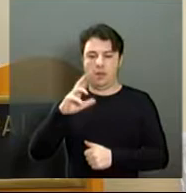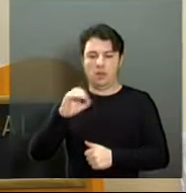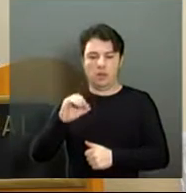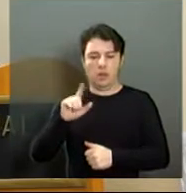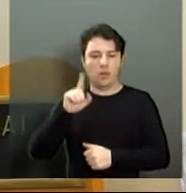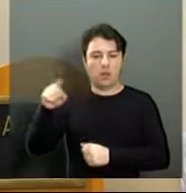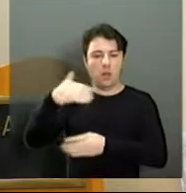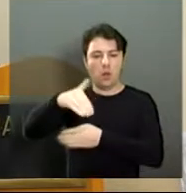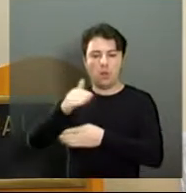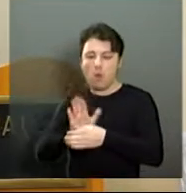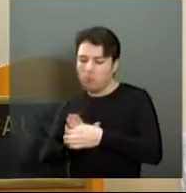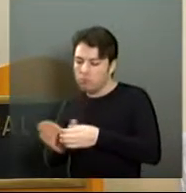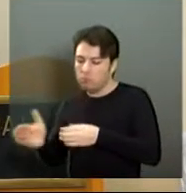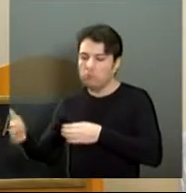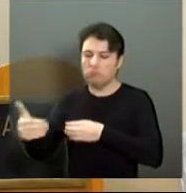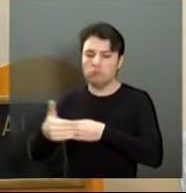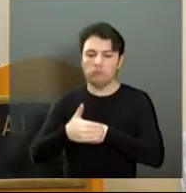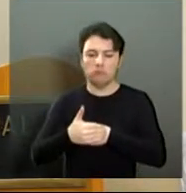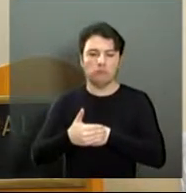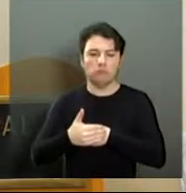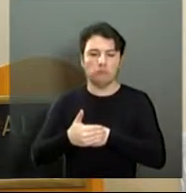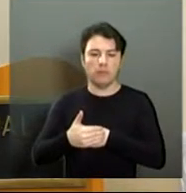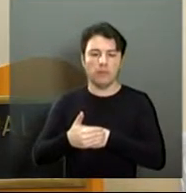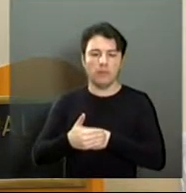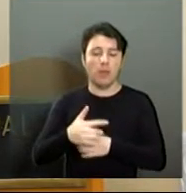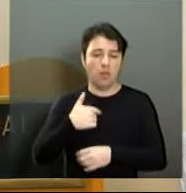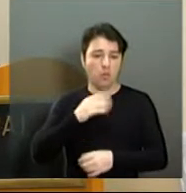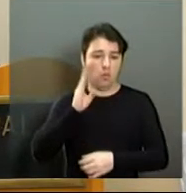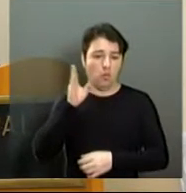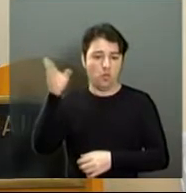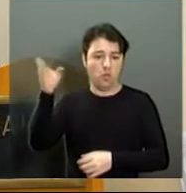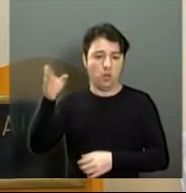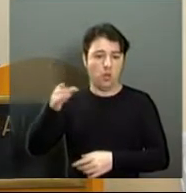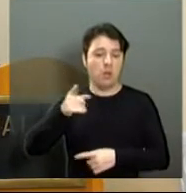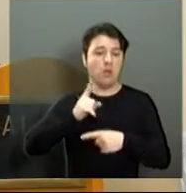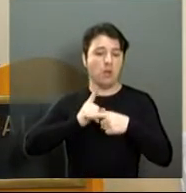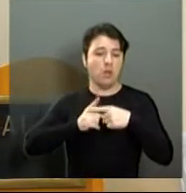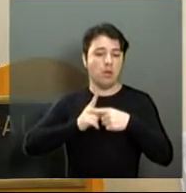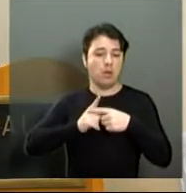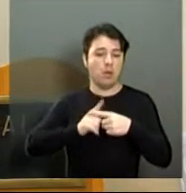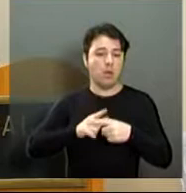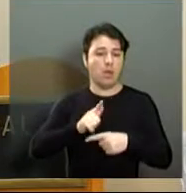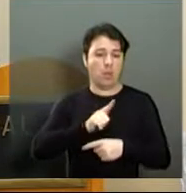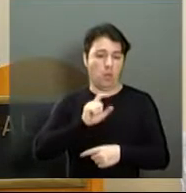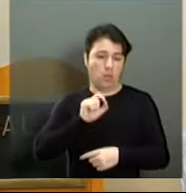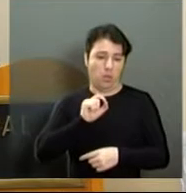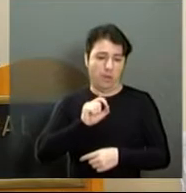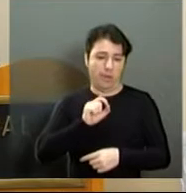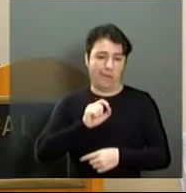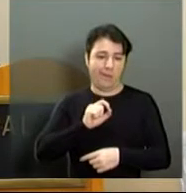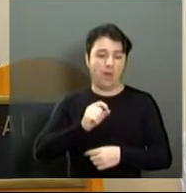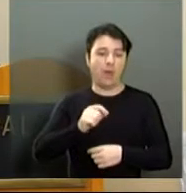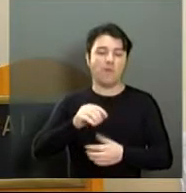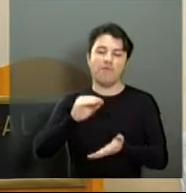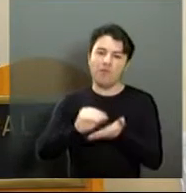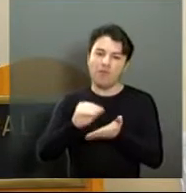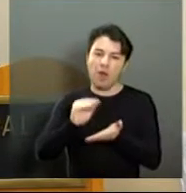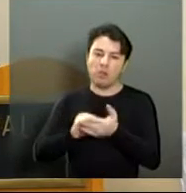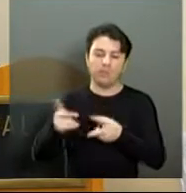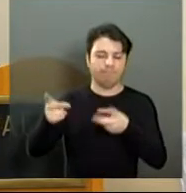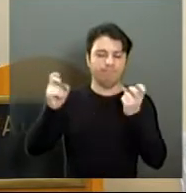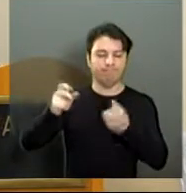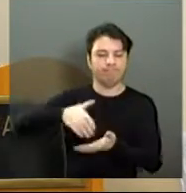rotatória da via de acesso e imunagem, com a Camila de Nússi, onde começou todo o trabalho de sinalização de solo.